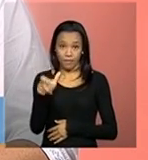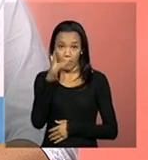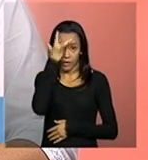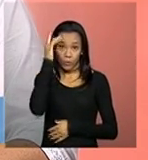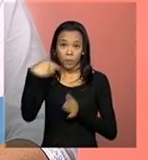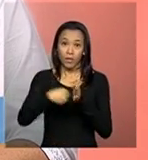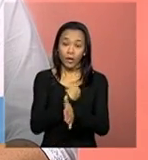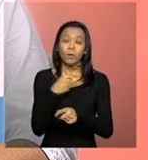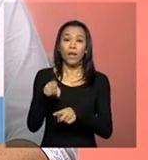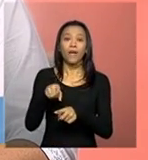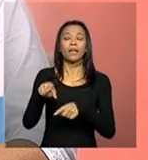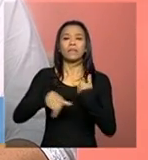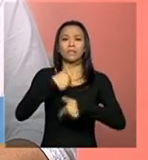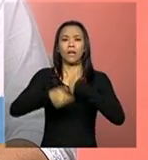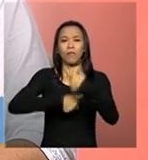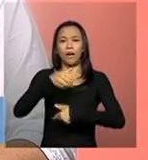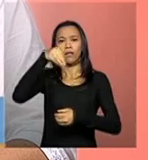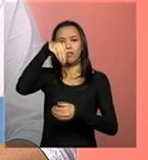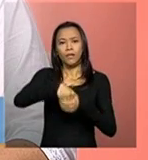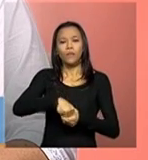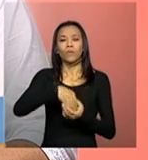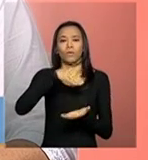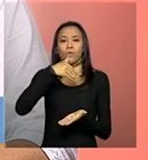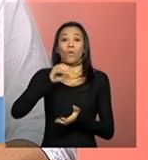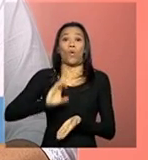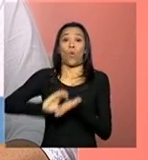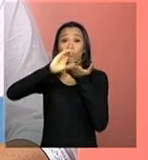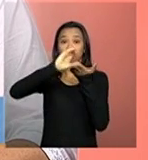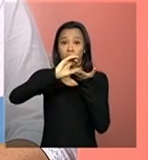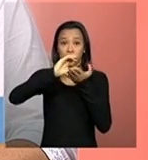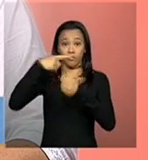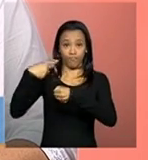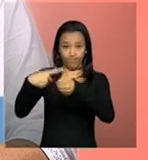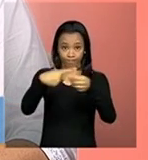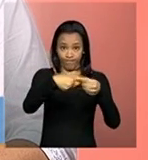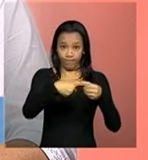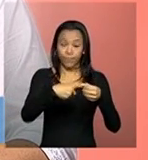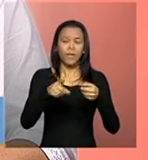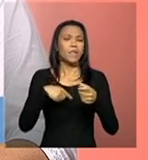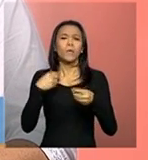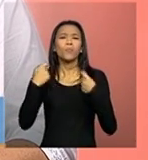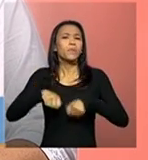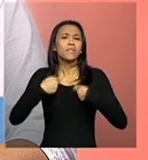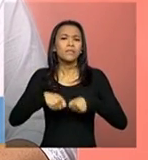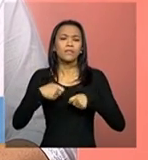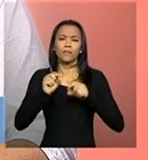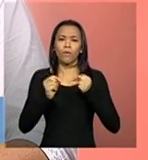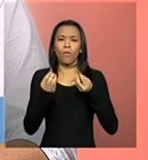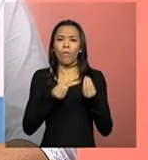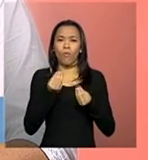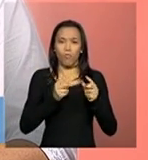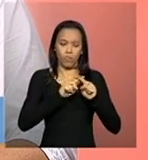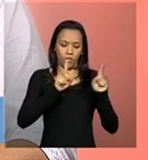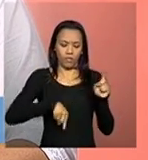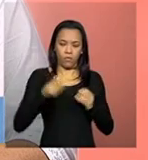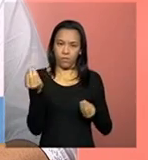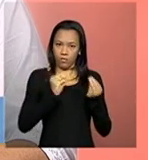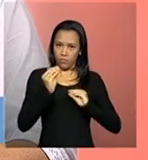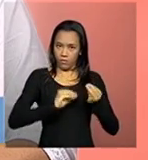Executiva dos Conselhos Municipais. Ele pergunta o que é necessário preencher para o cadastro ser considerado válido.